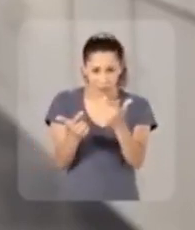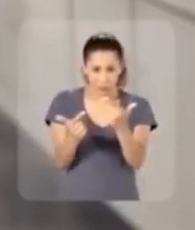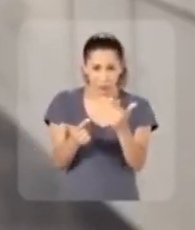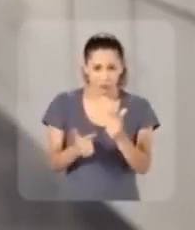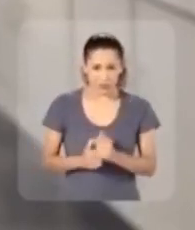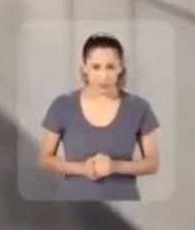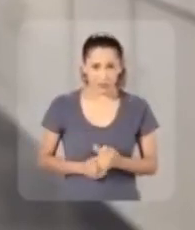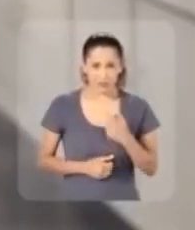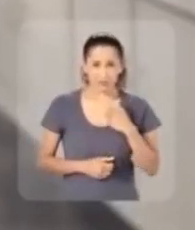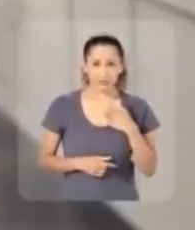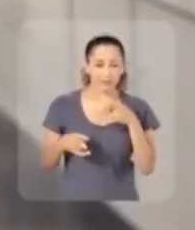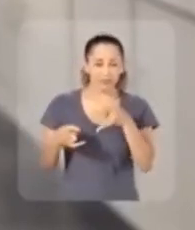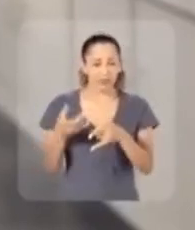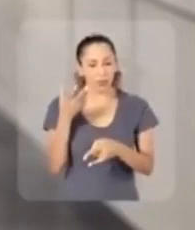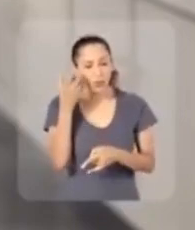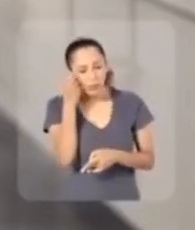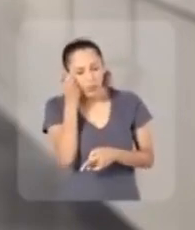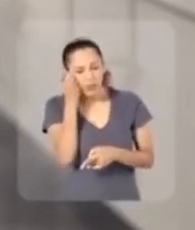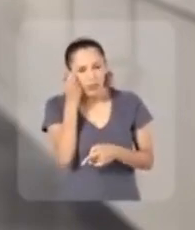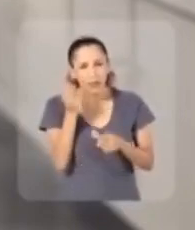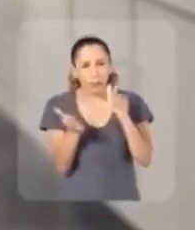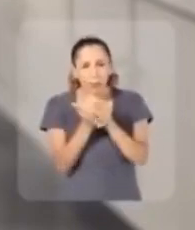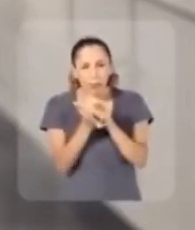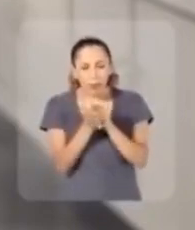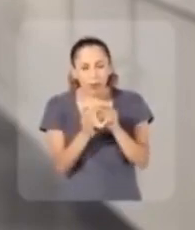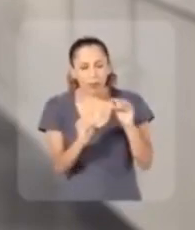Sempre tomei papelão.